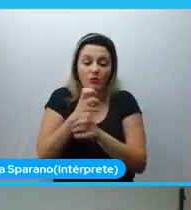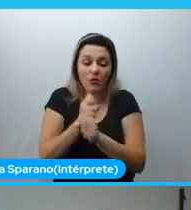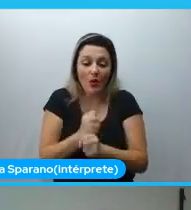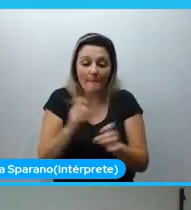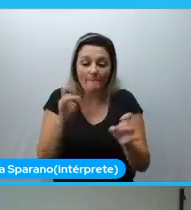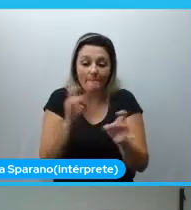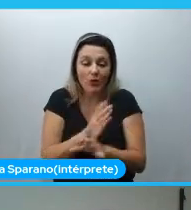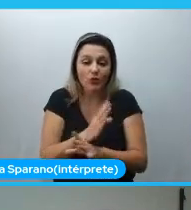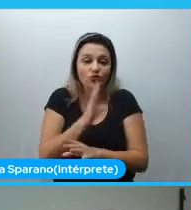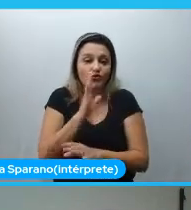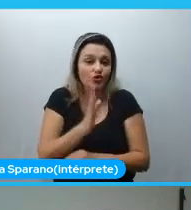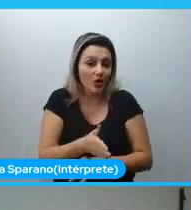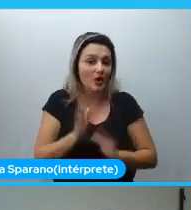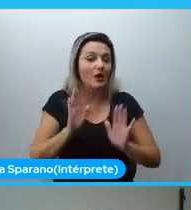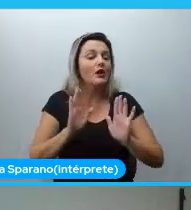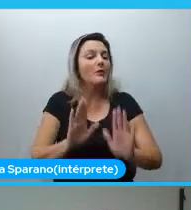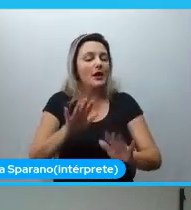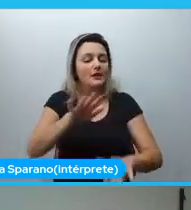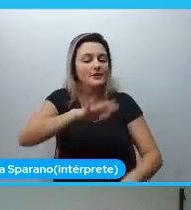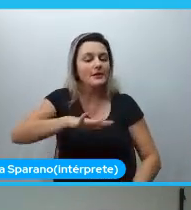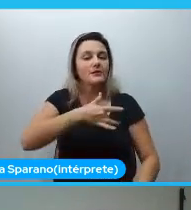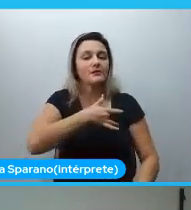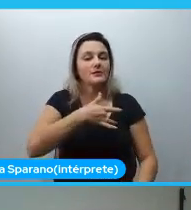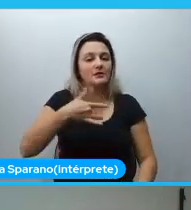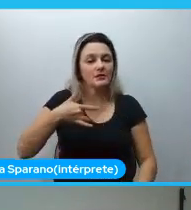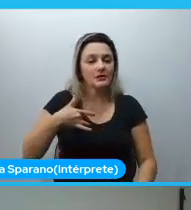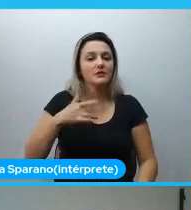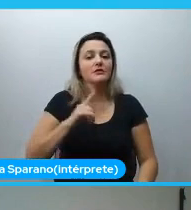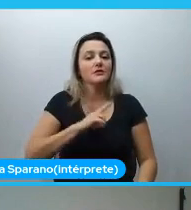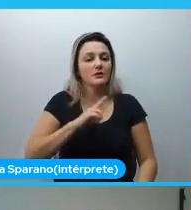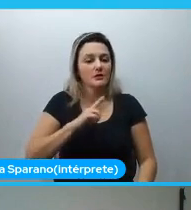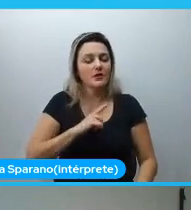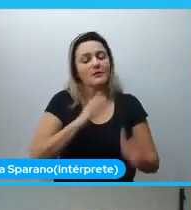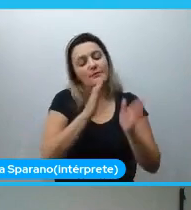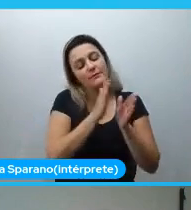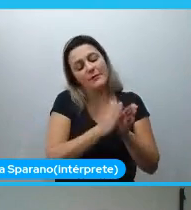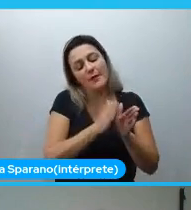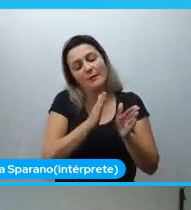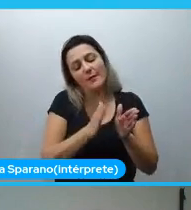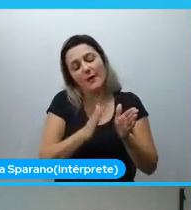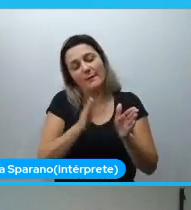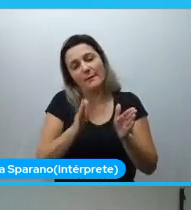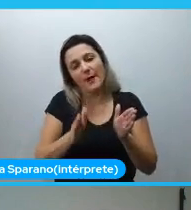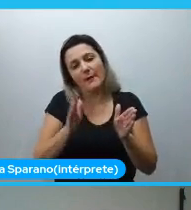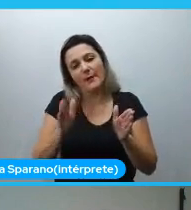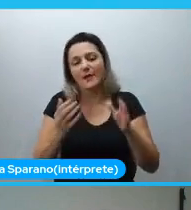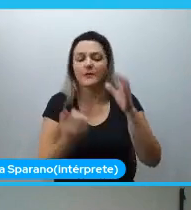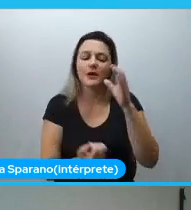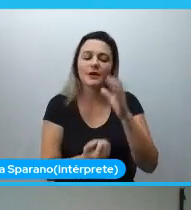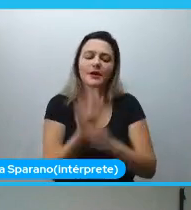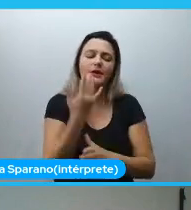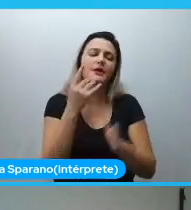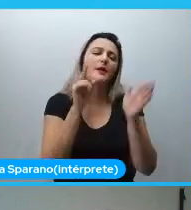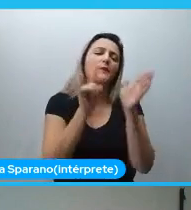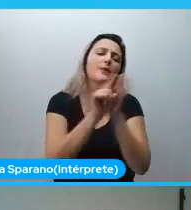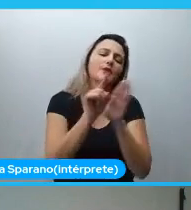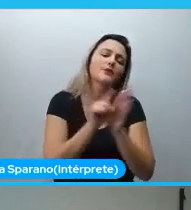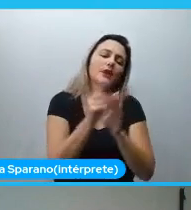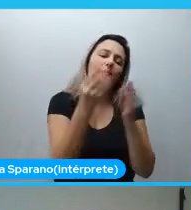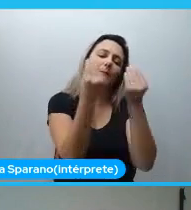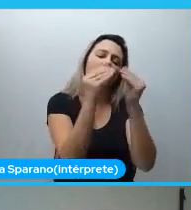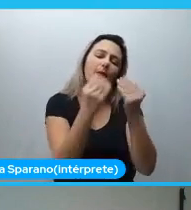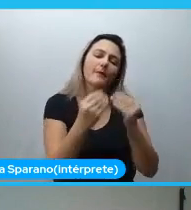saúde, a gente costuma muito fazer todo esse processo de criar um questionário, aplicar um questionário,